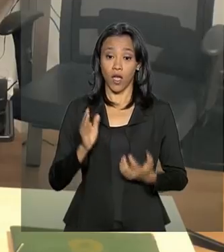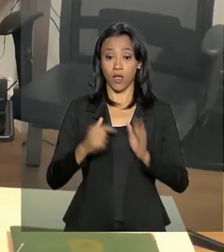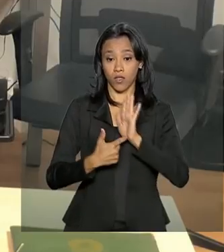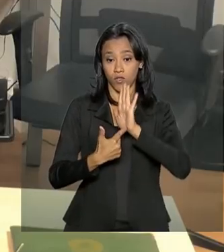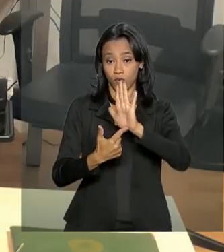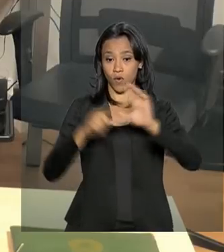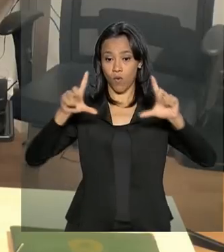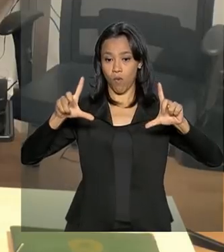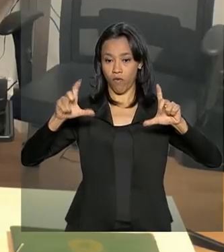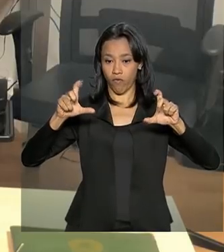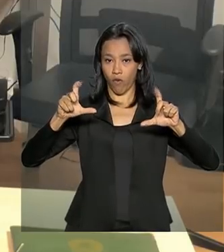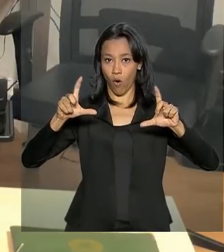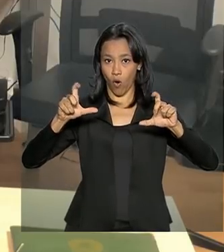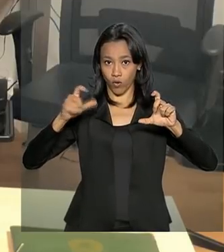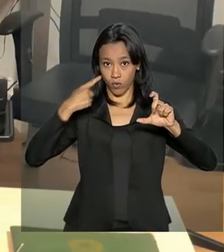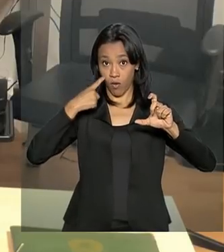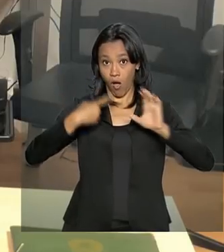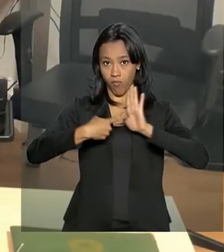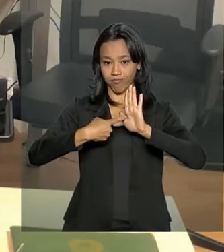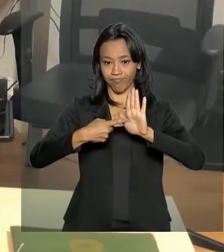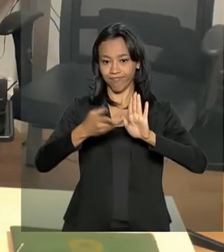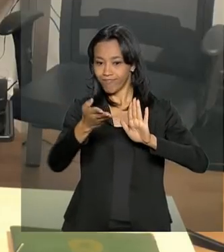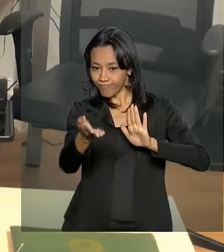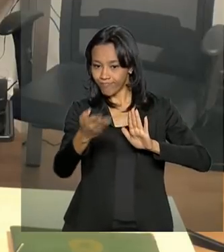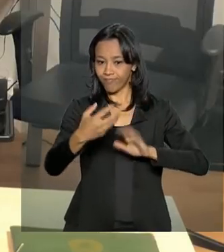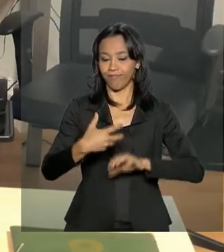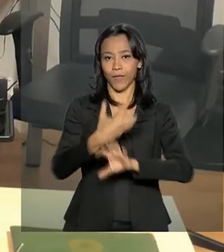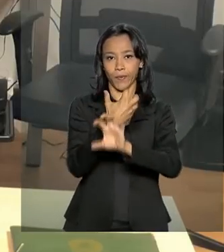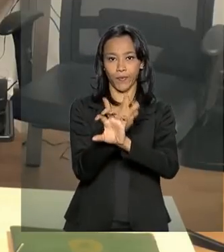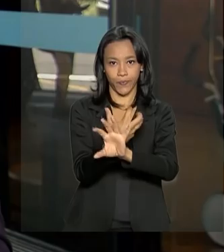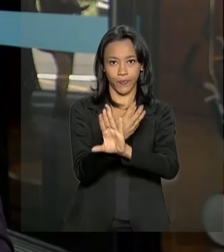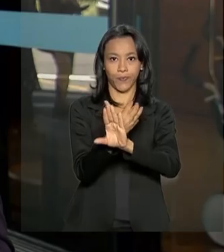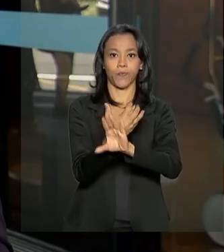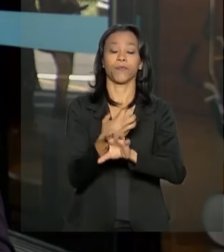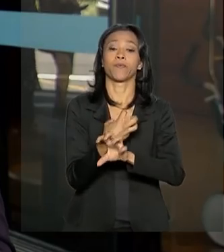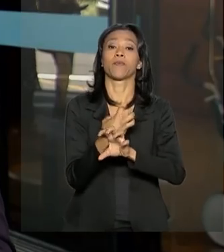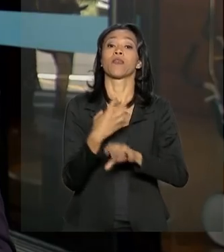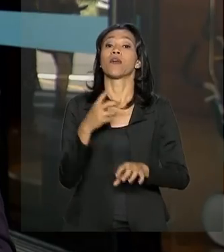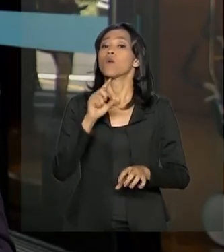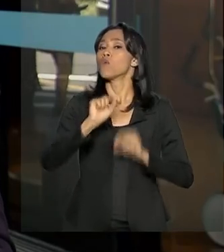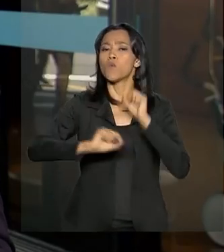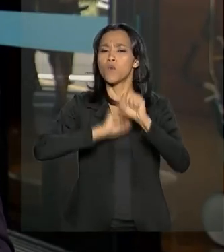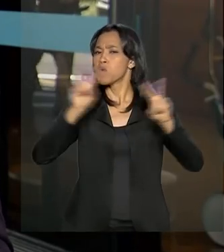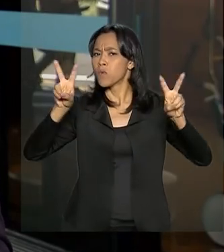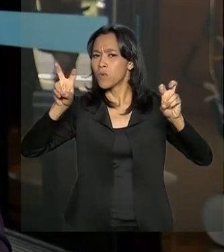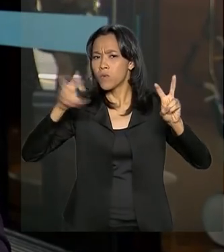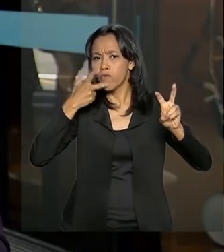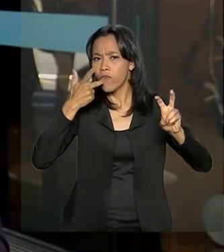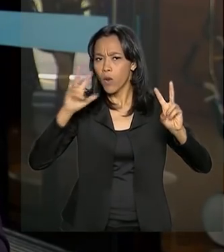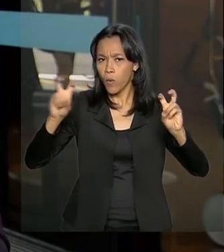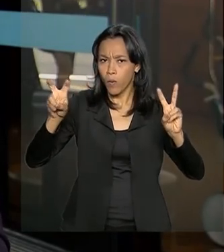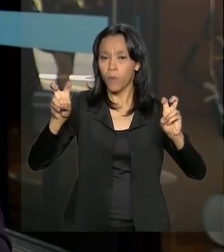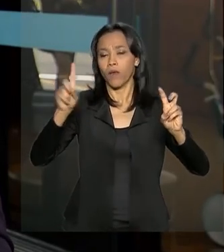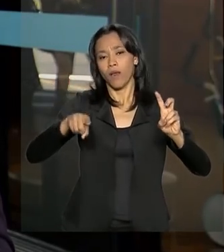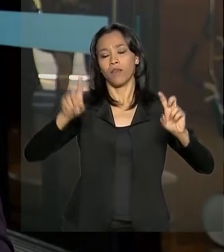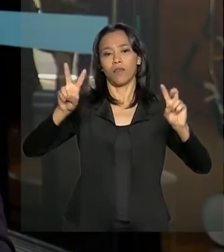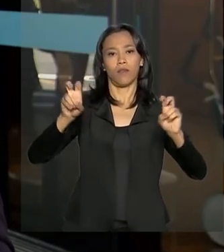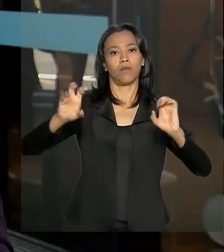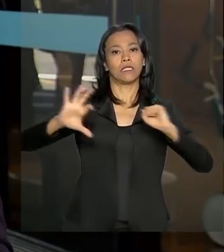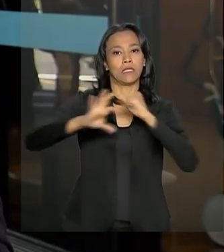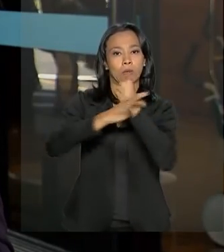desse encontro virtual O presidente e o general trataram de assuntos relacionados à segurança